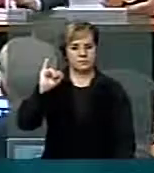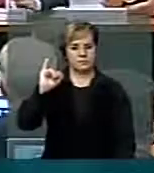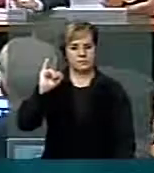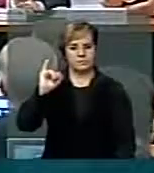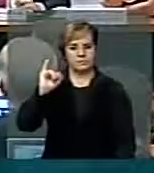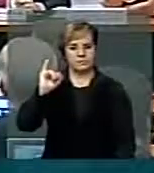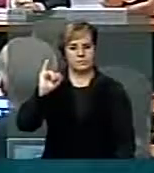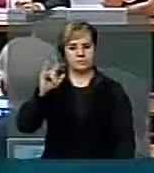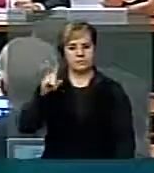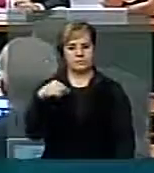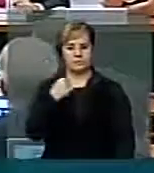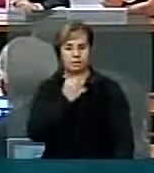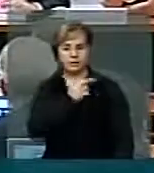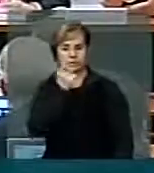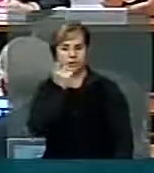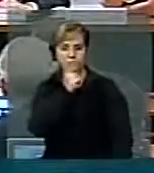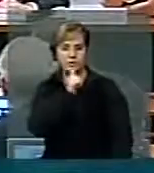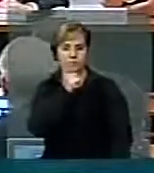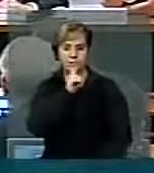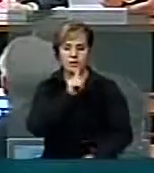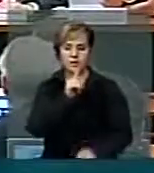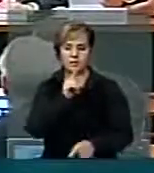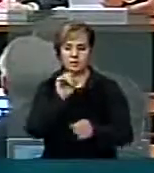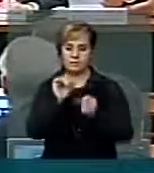pudesse descer com esse debate,